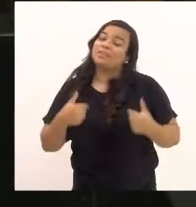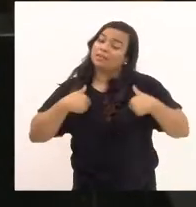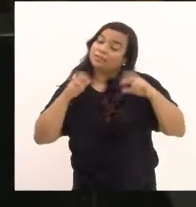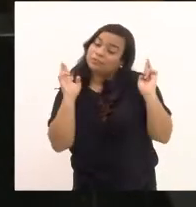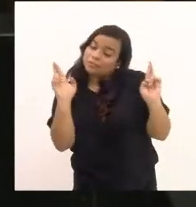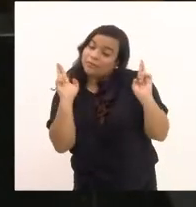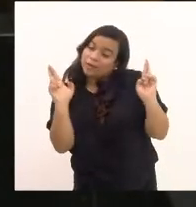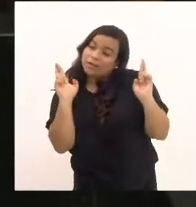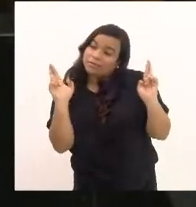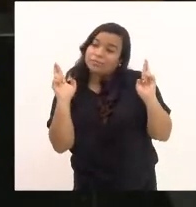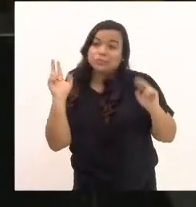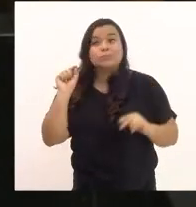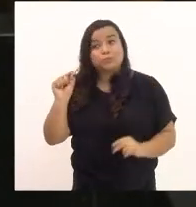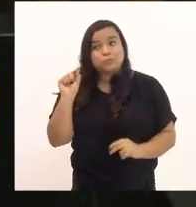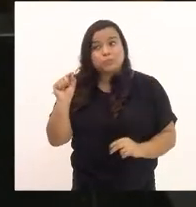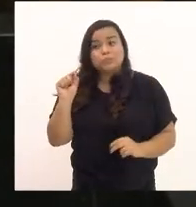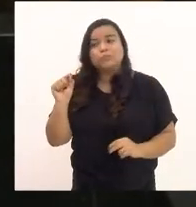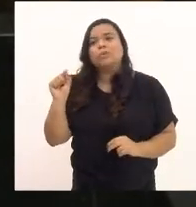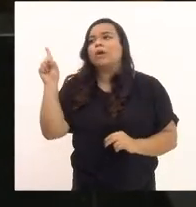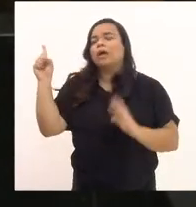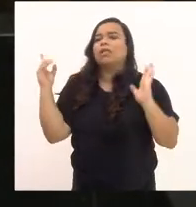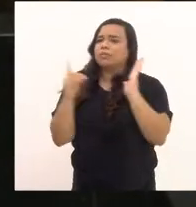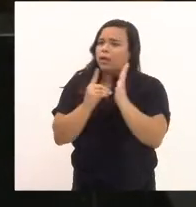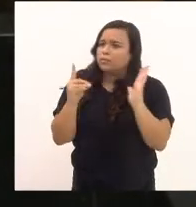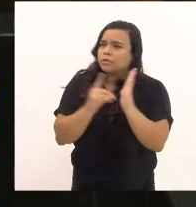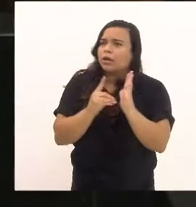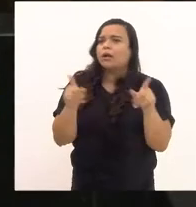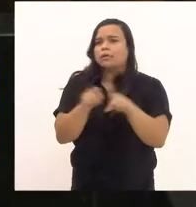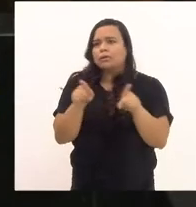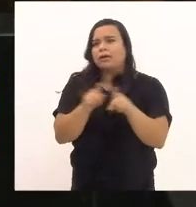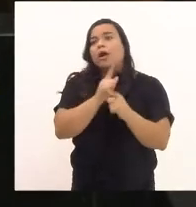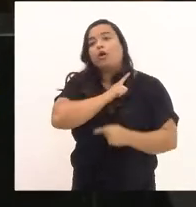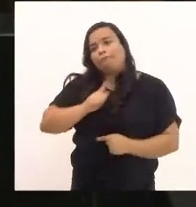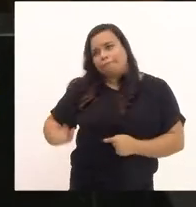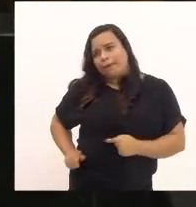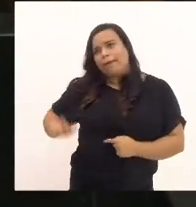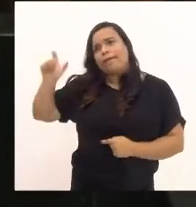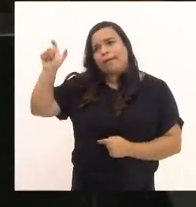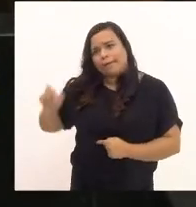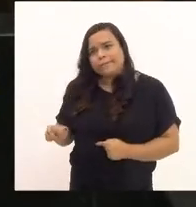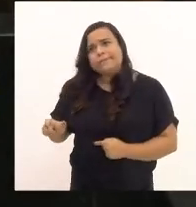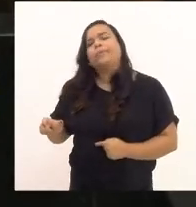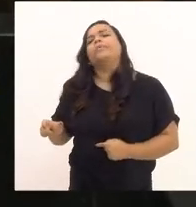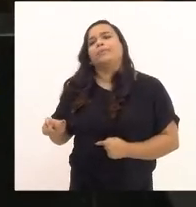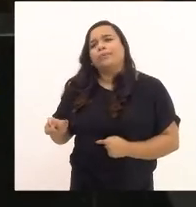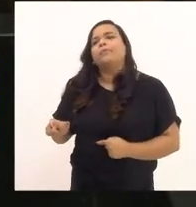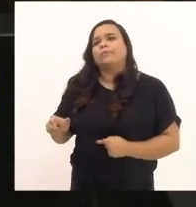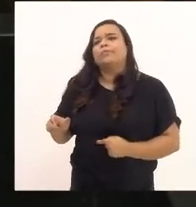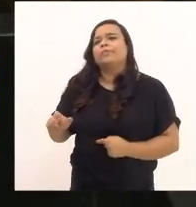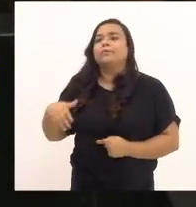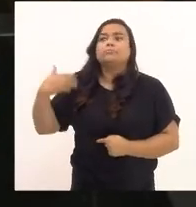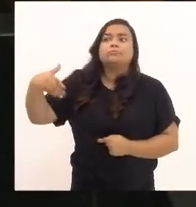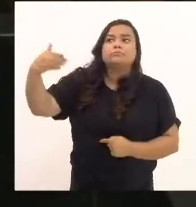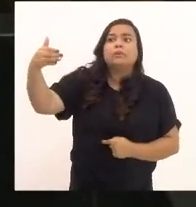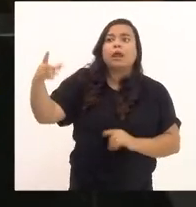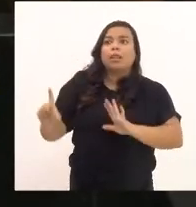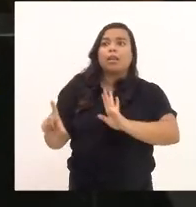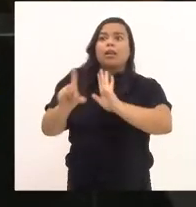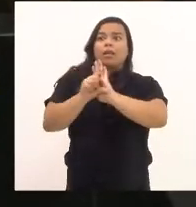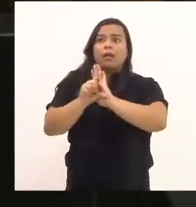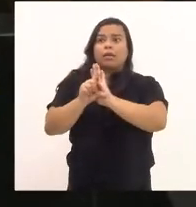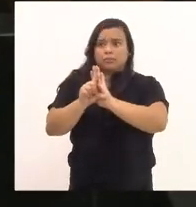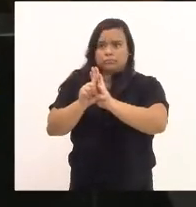que tanto o Detran quanto o governador, quando a lei for promulgada,